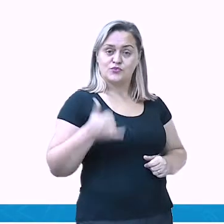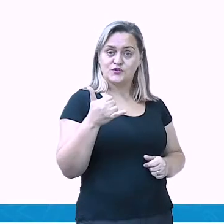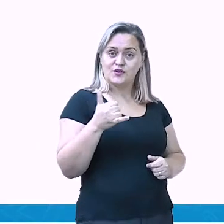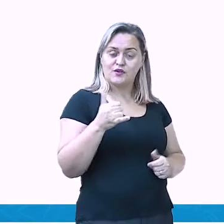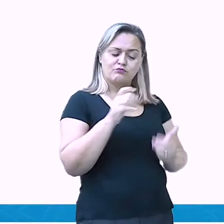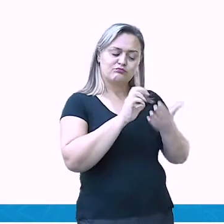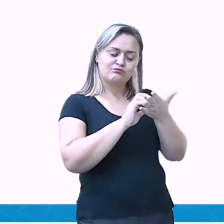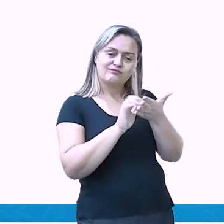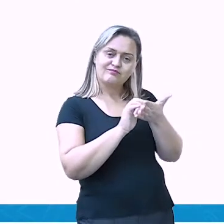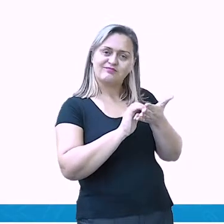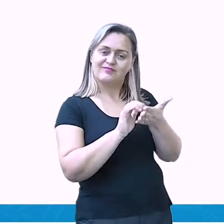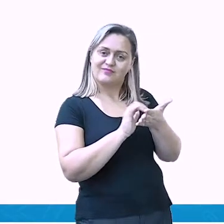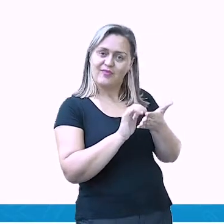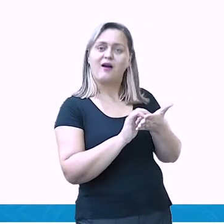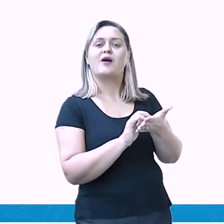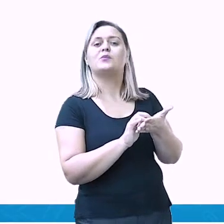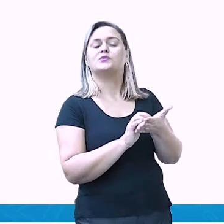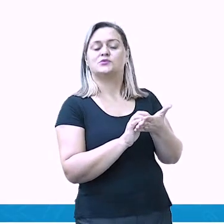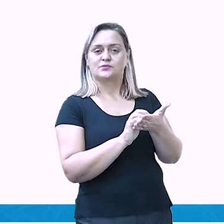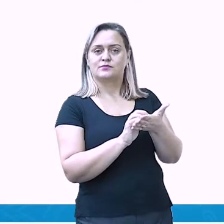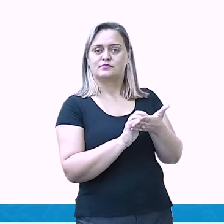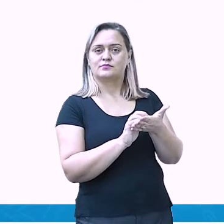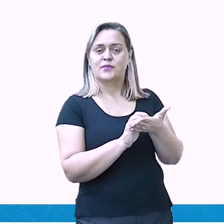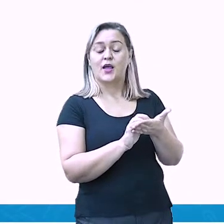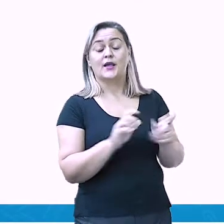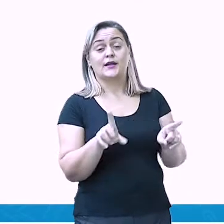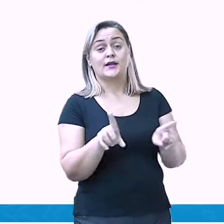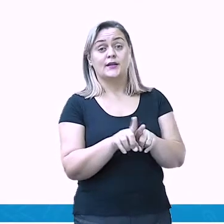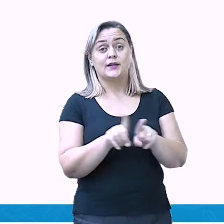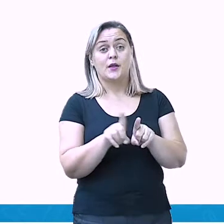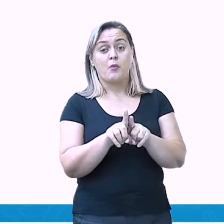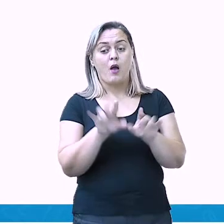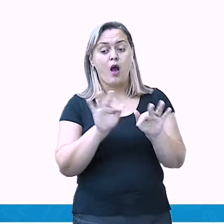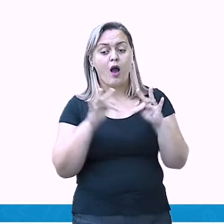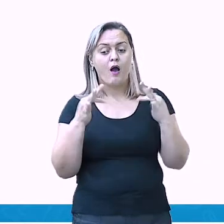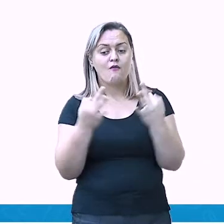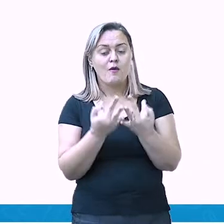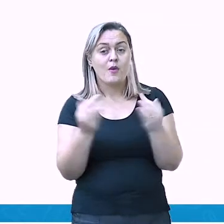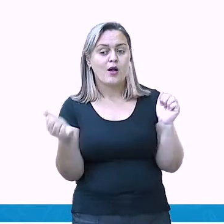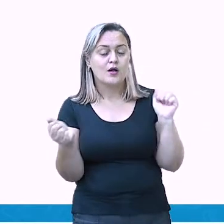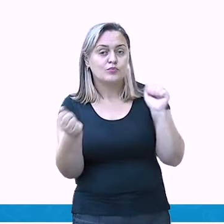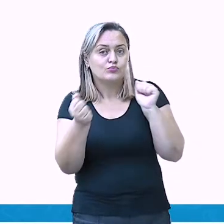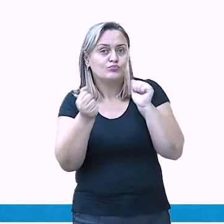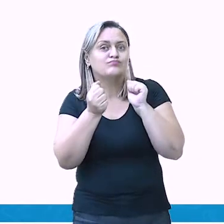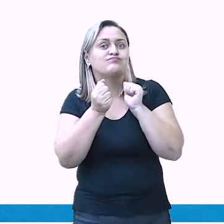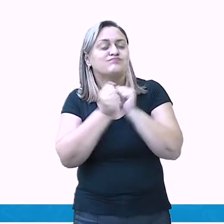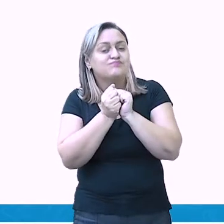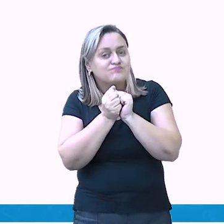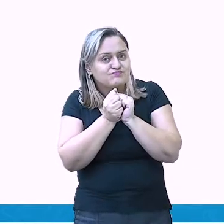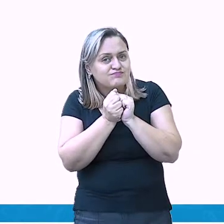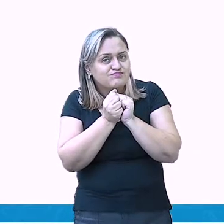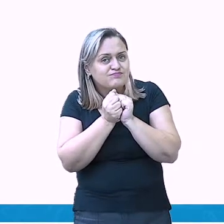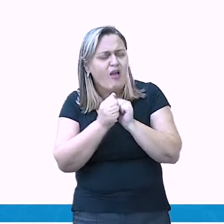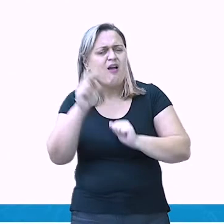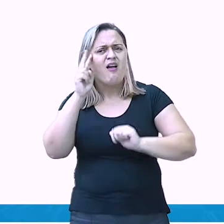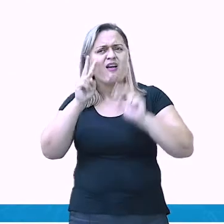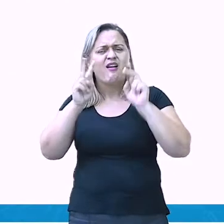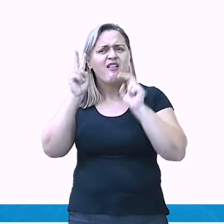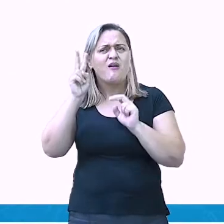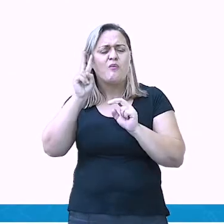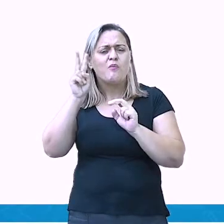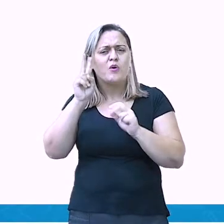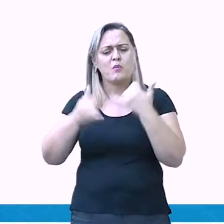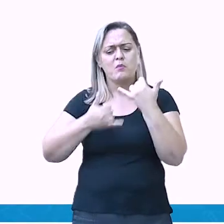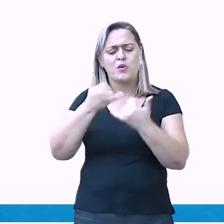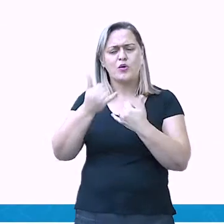e estão estreitando laços com a família. Estão resgatando jogos antigos entre as famílias